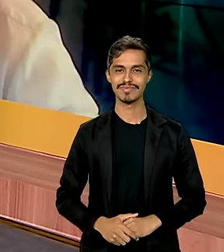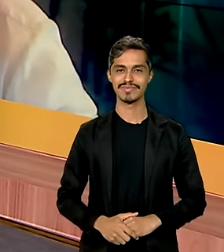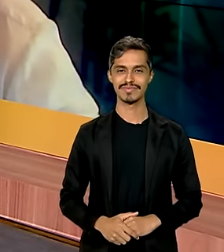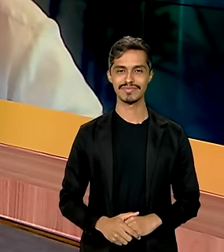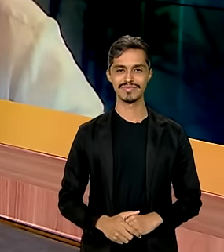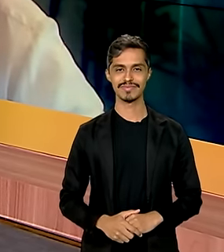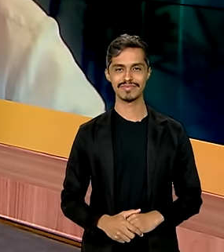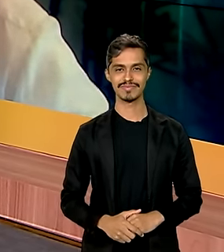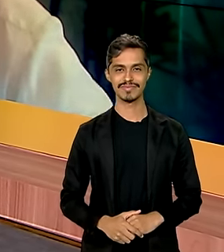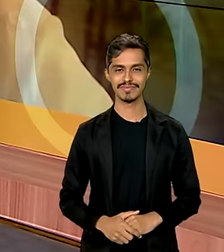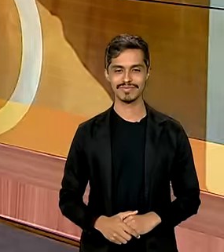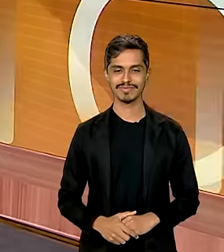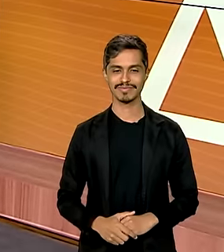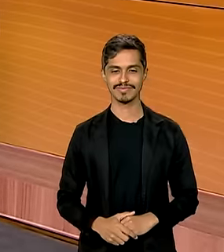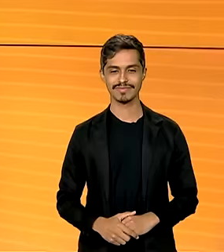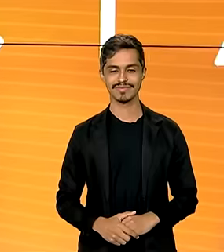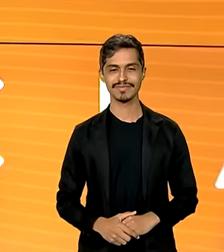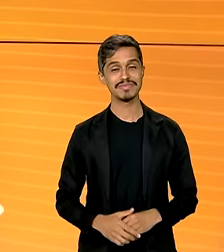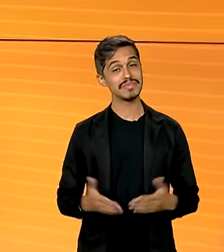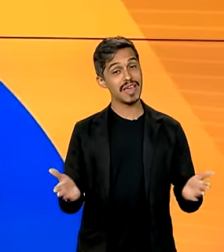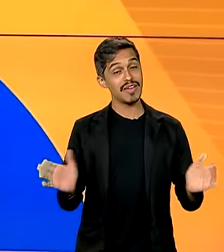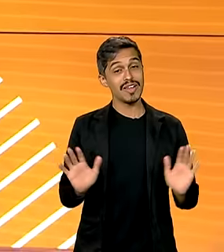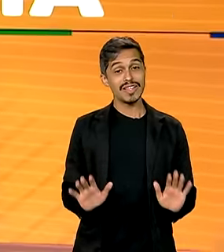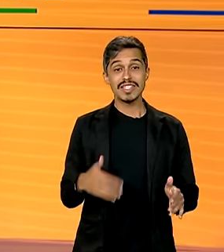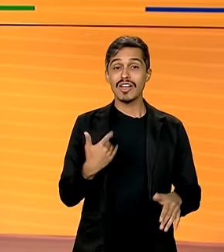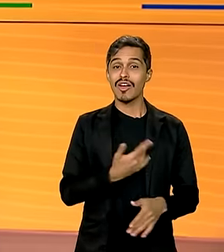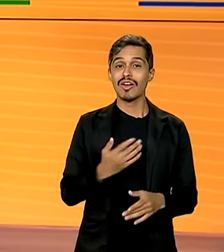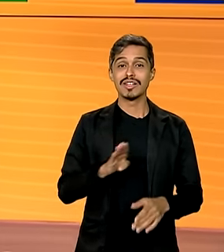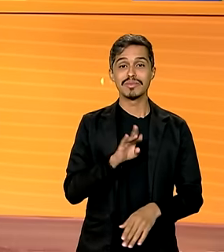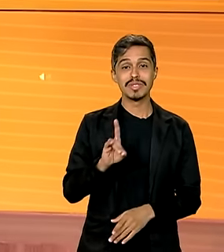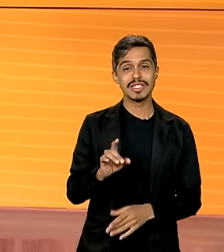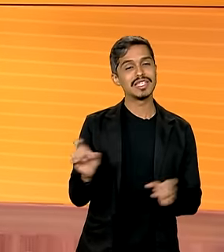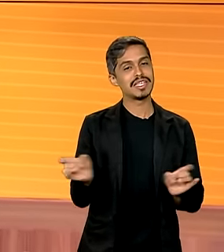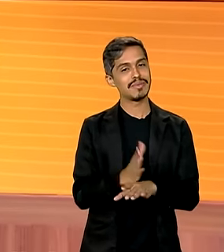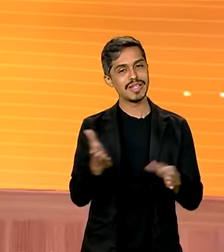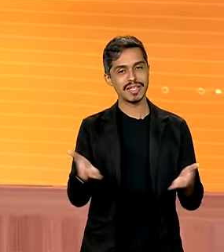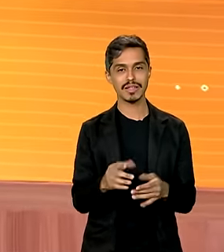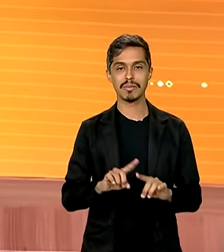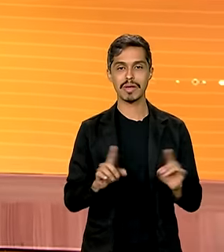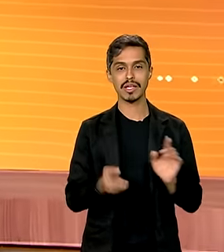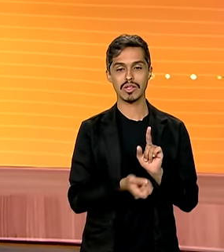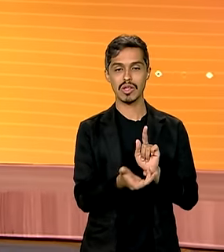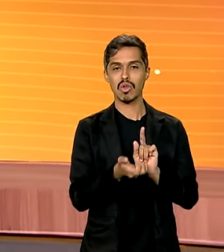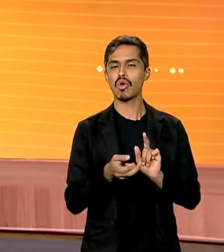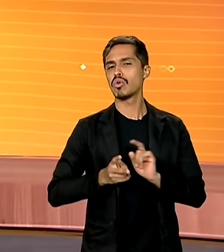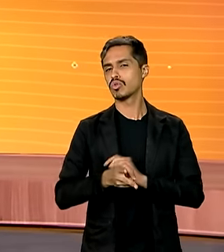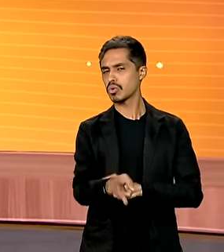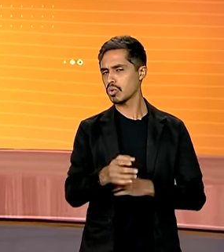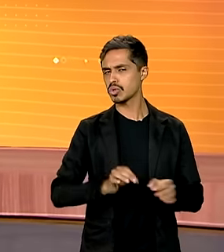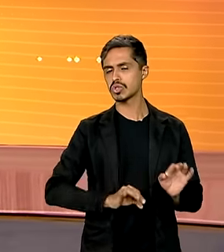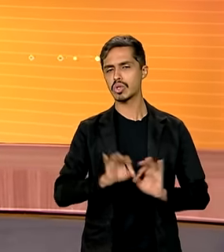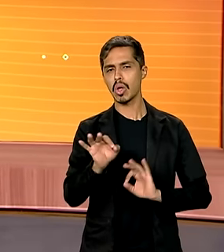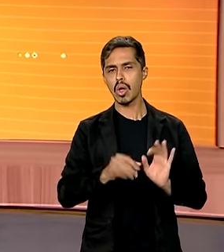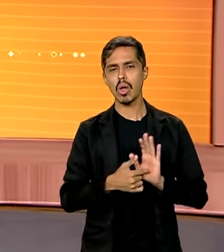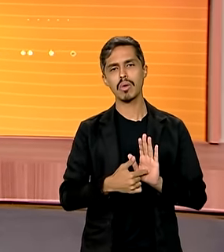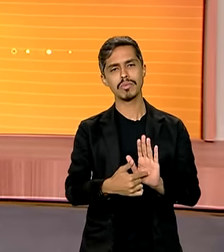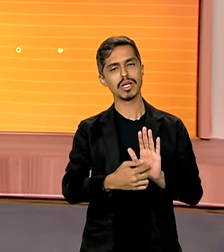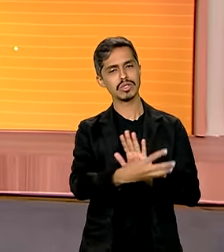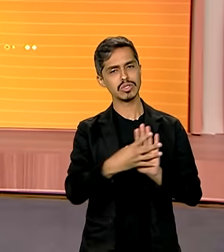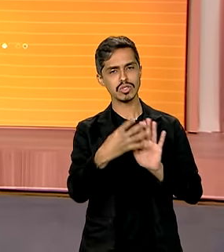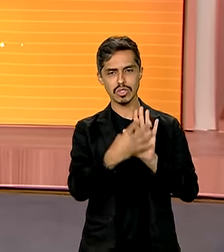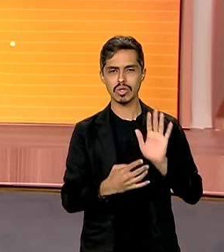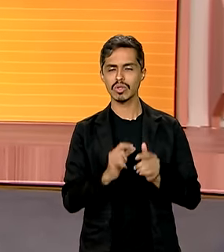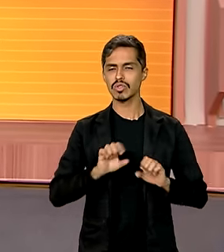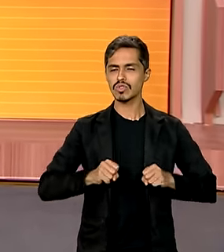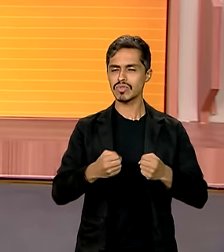disposição. E é isso. O Brasil em Dia fica por aqui. Mas o Canal Bob segue com a programação, mostrando todas as ações